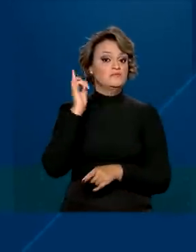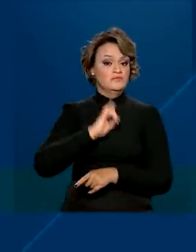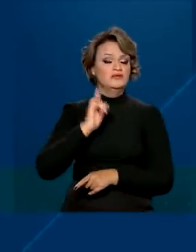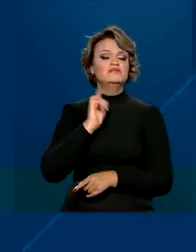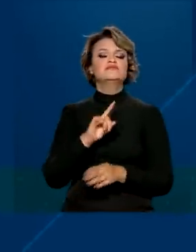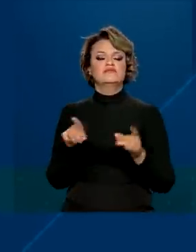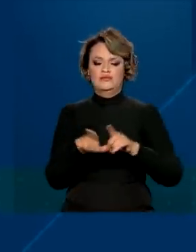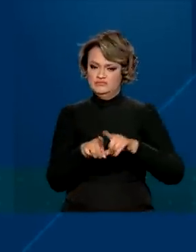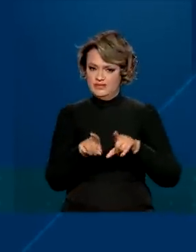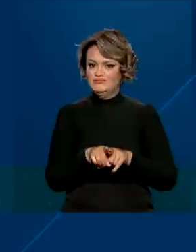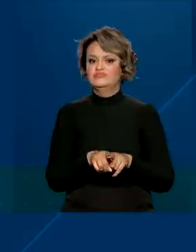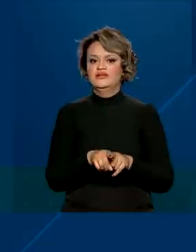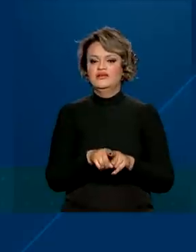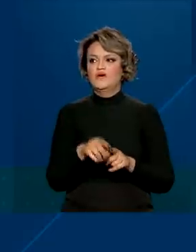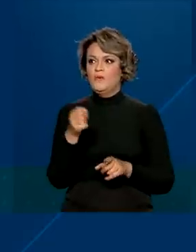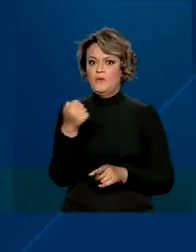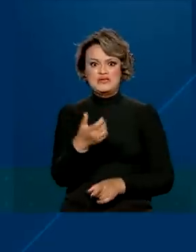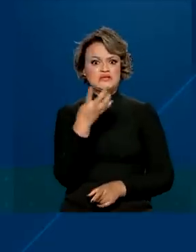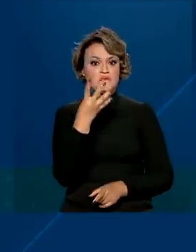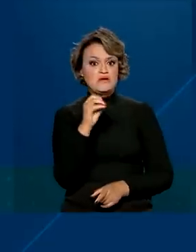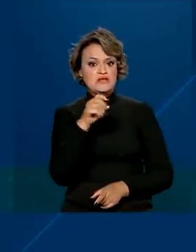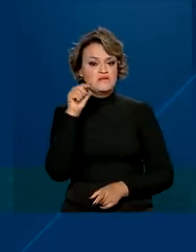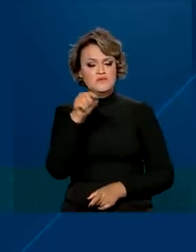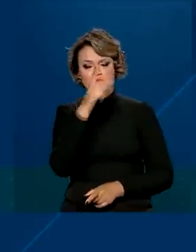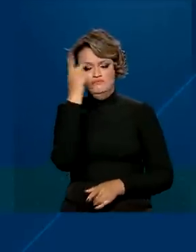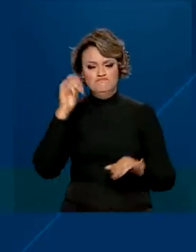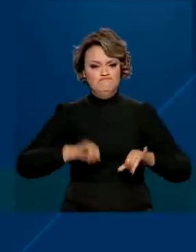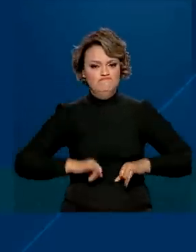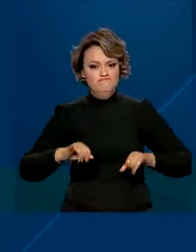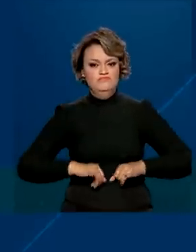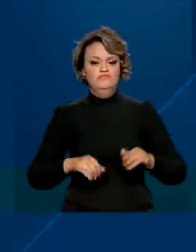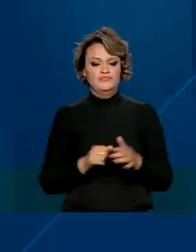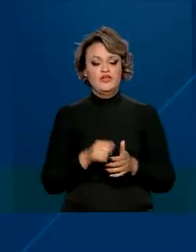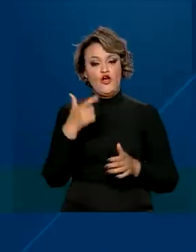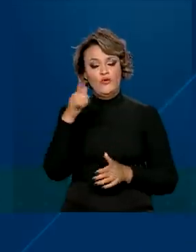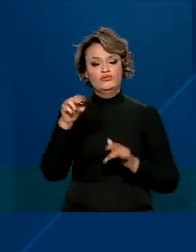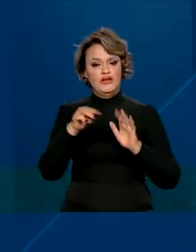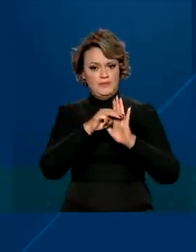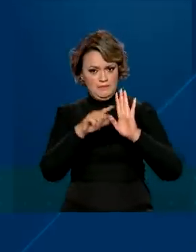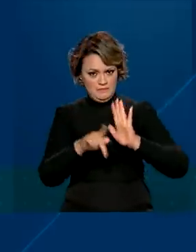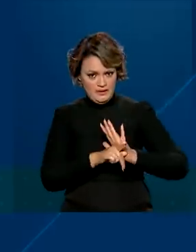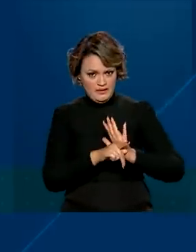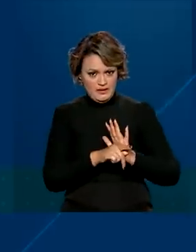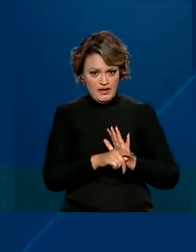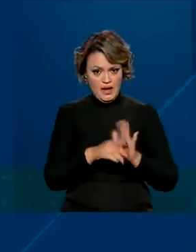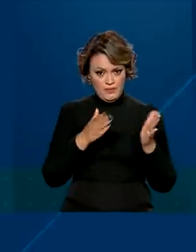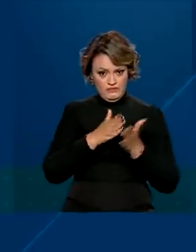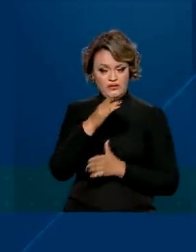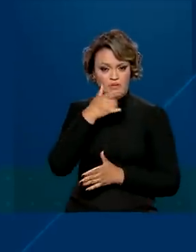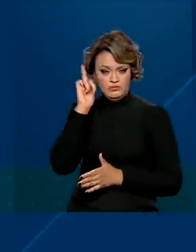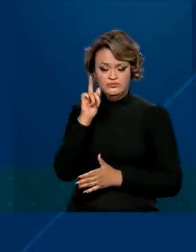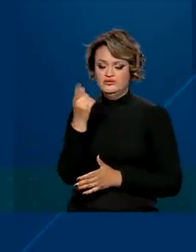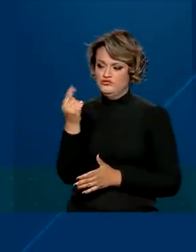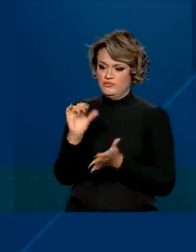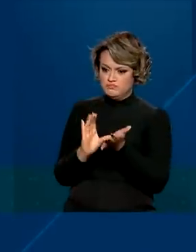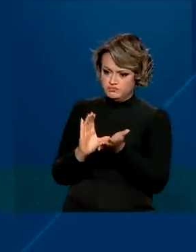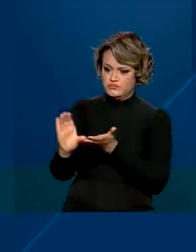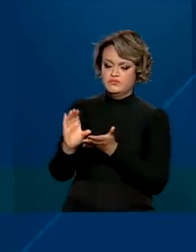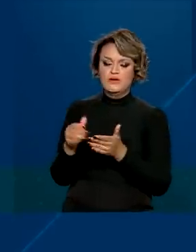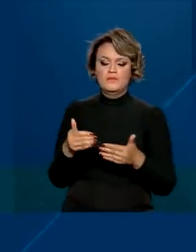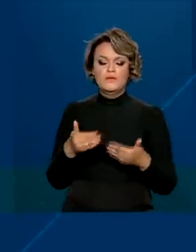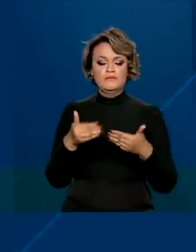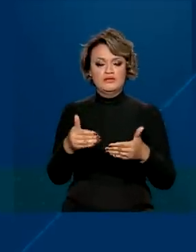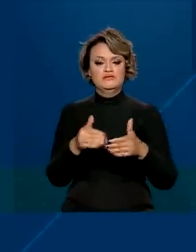número ultrapassa os 40 mil atingidos. Já outra medida provisória, aprovada ontem, destina recursos para o